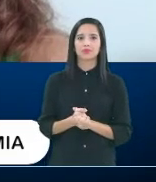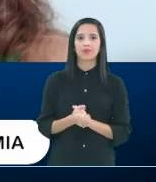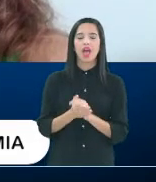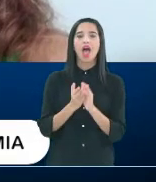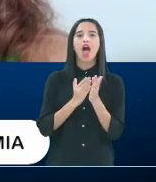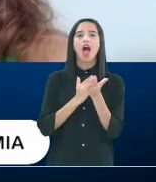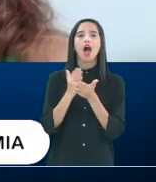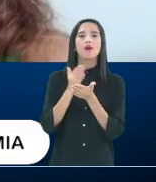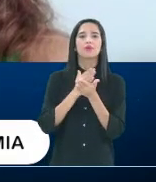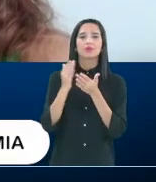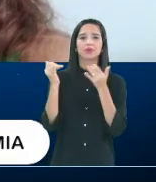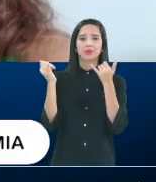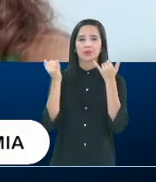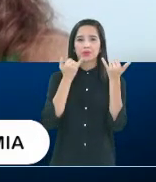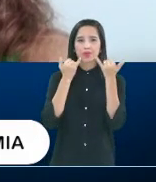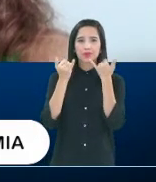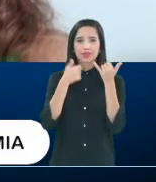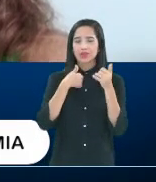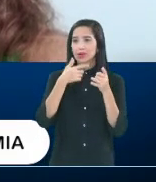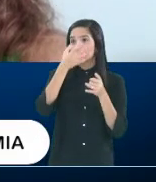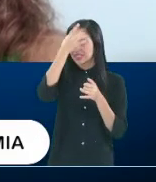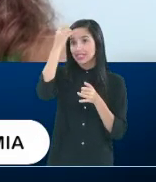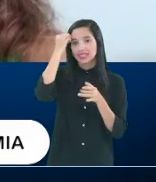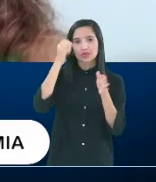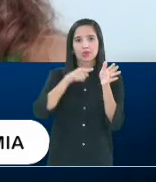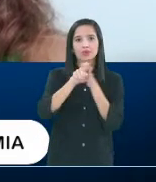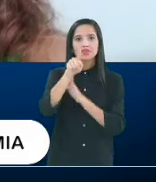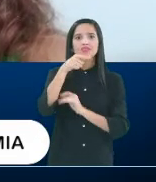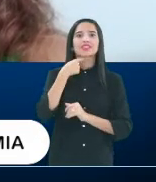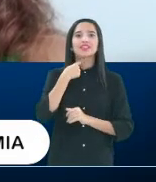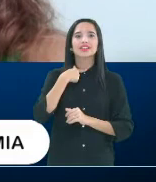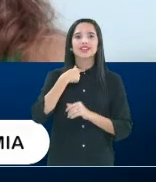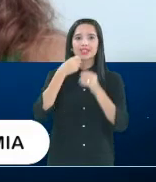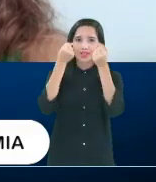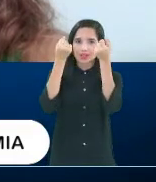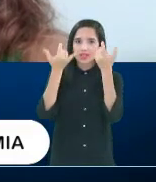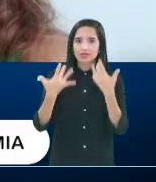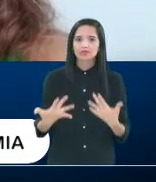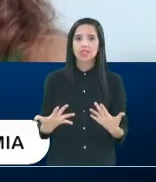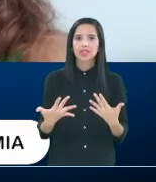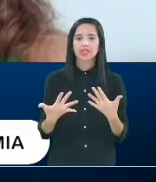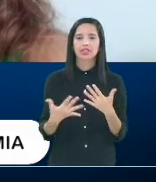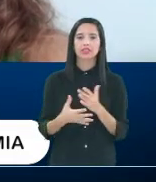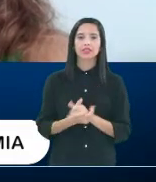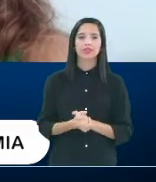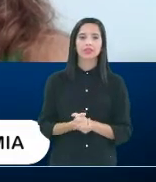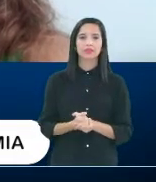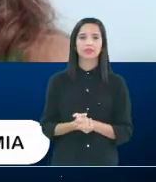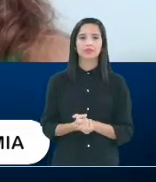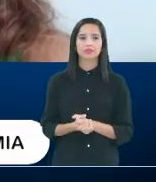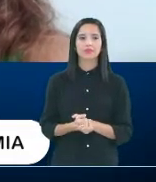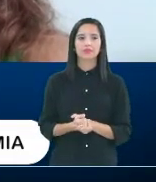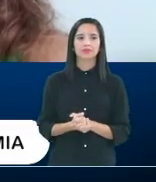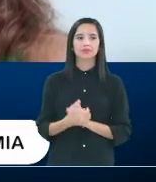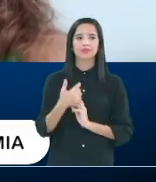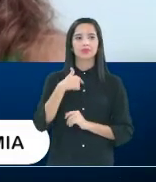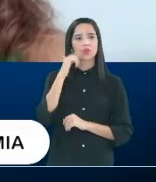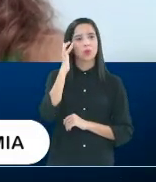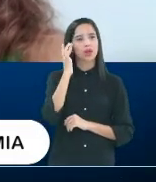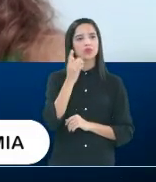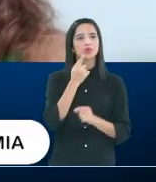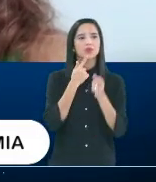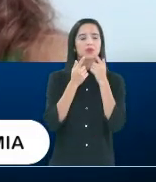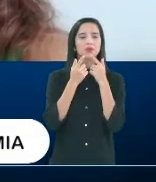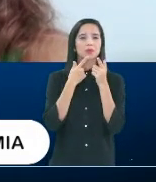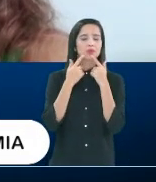coisa, alguma dica, alguma coisa que eu deixei de perguntar e que a senhora gostaria de esclarecer para o nosso telespectador? Eu acho que foi uma discussão